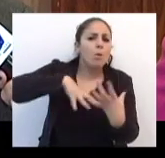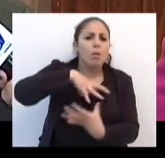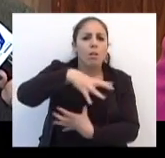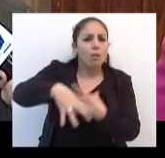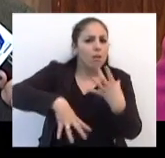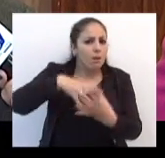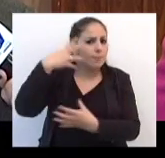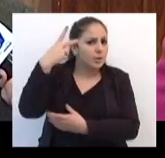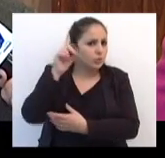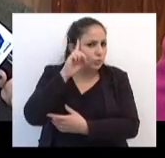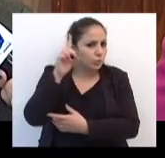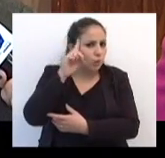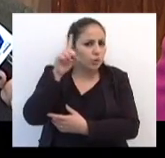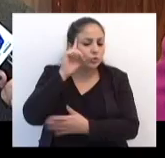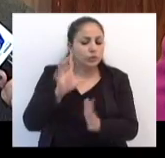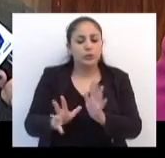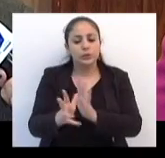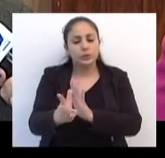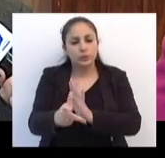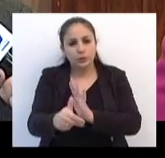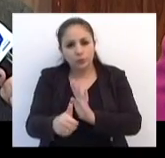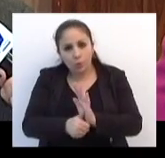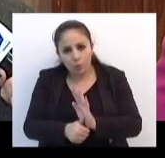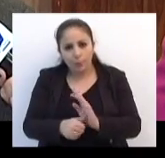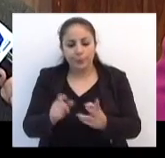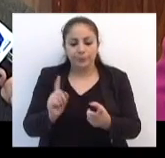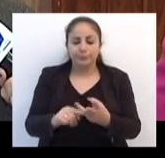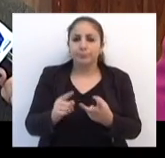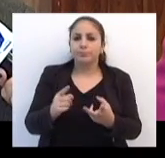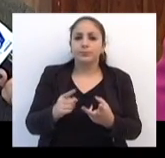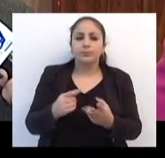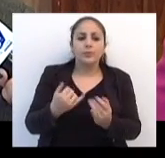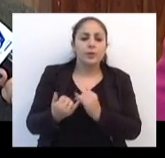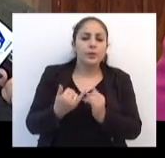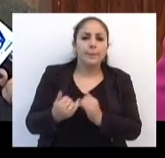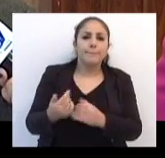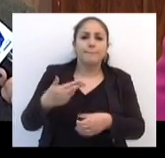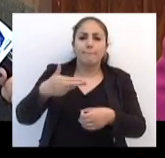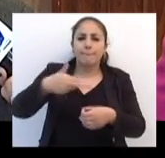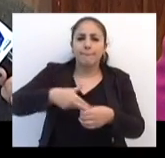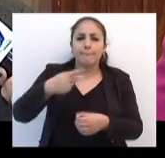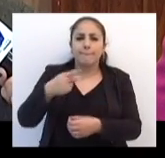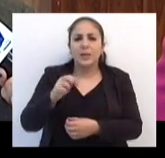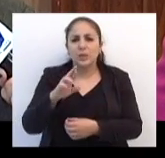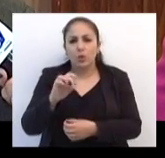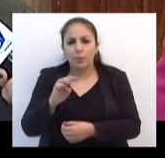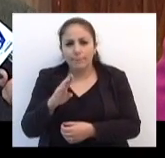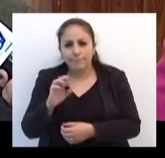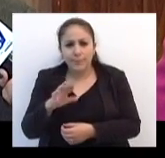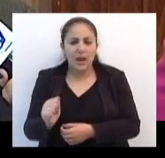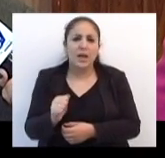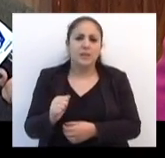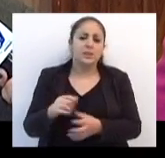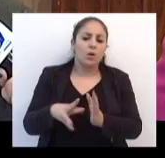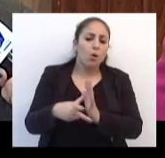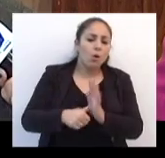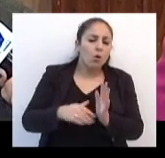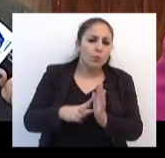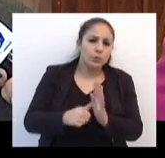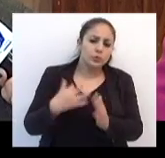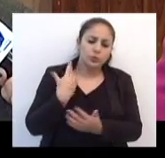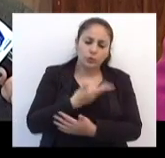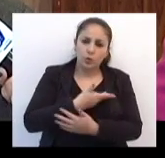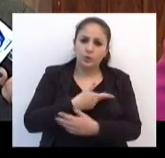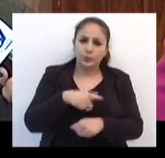cotidianos, tipo mensalão, escândalos como petrolão, roubalheiras em nosso país, e isso